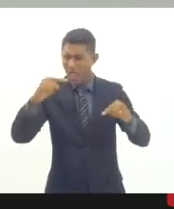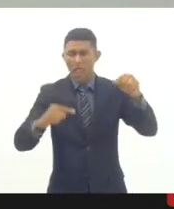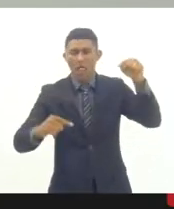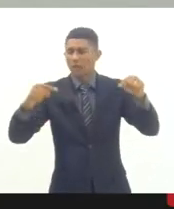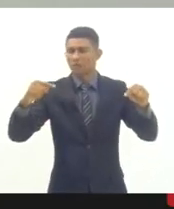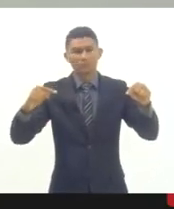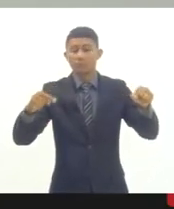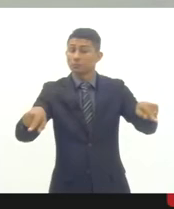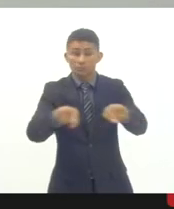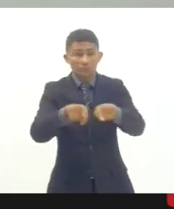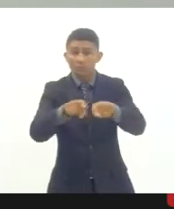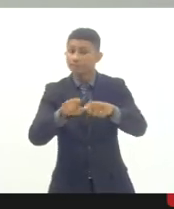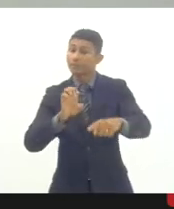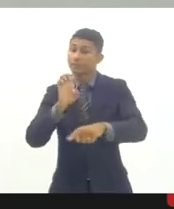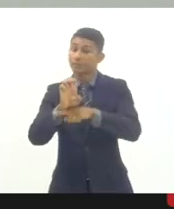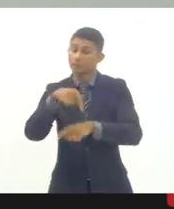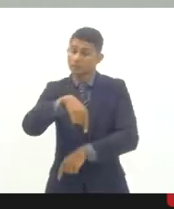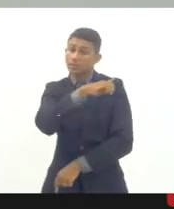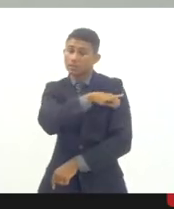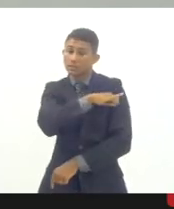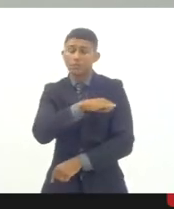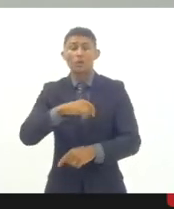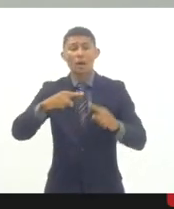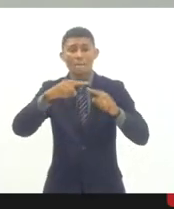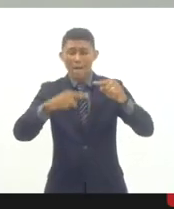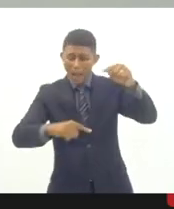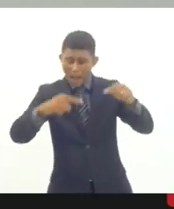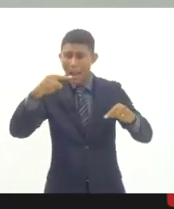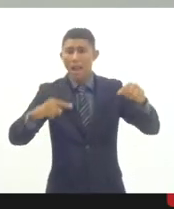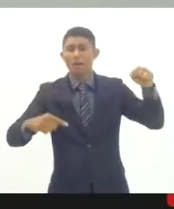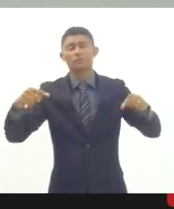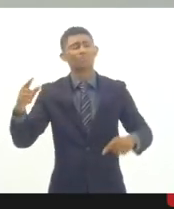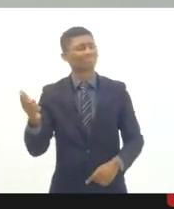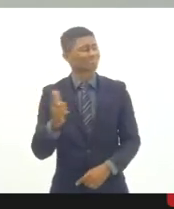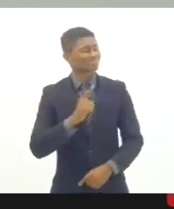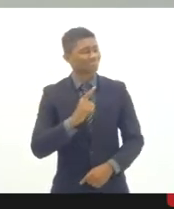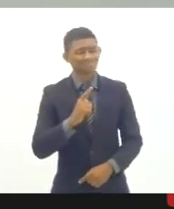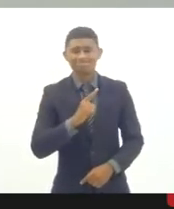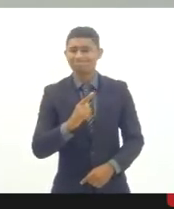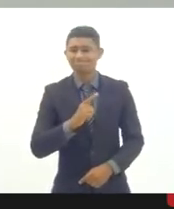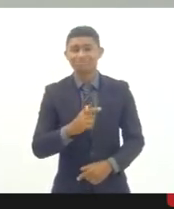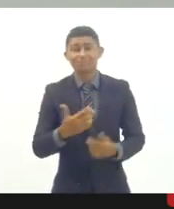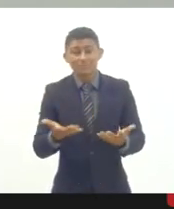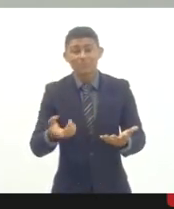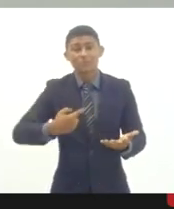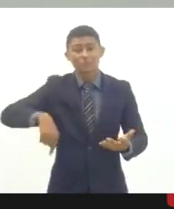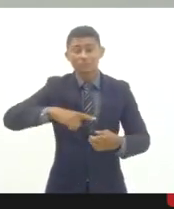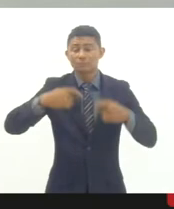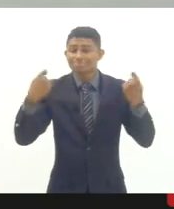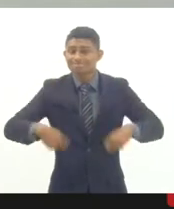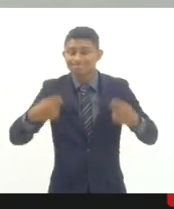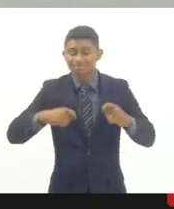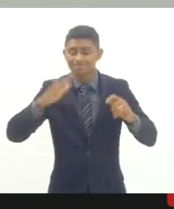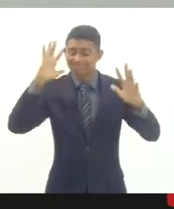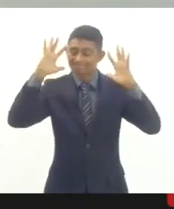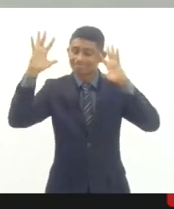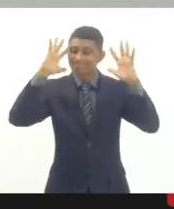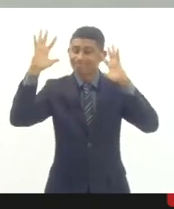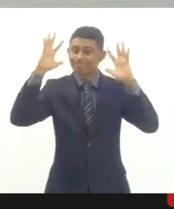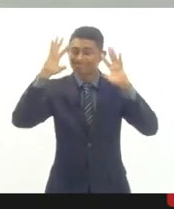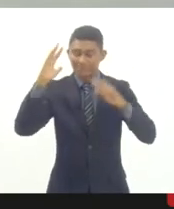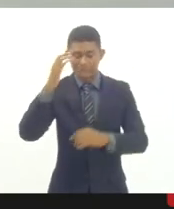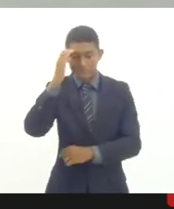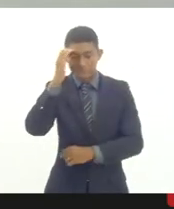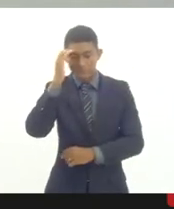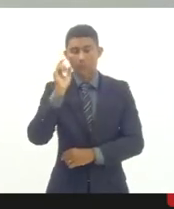Estado também, com tantas fraturas sociais, que nós possamos ter o entendimento, e temos esse